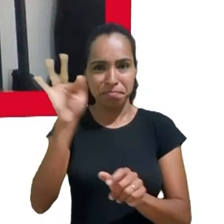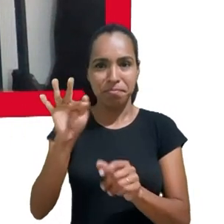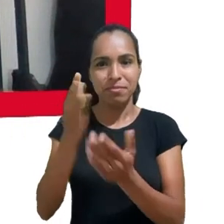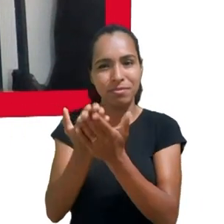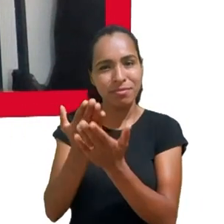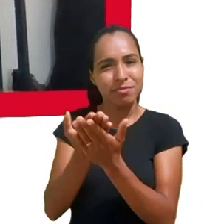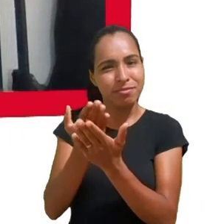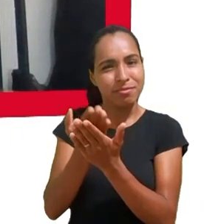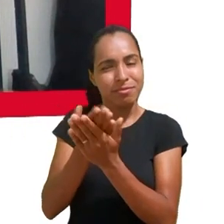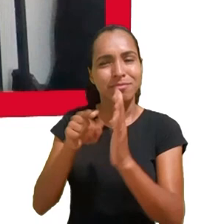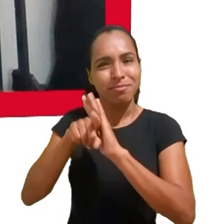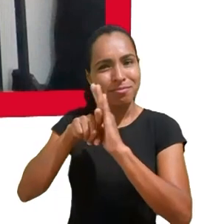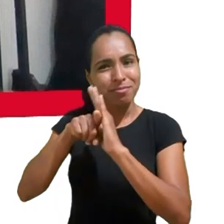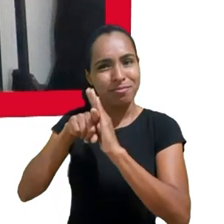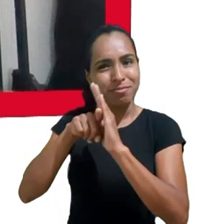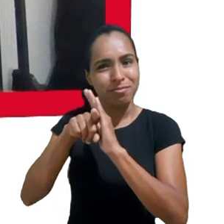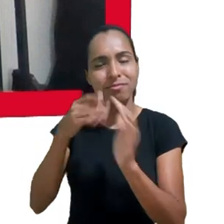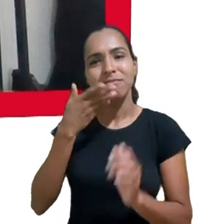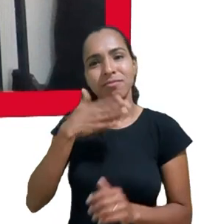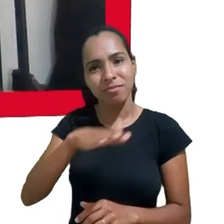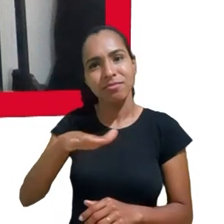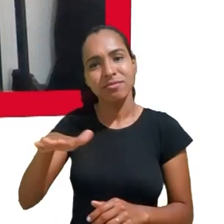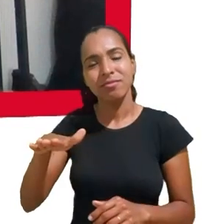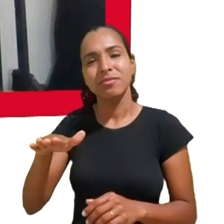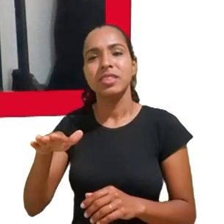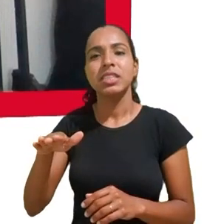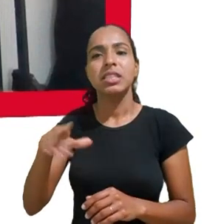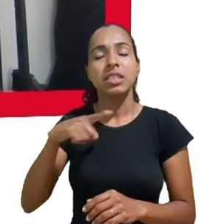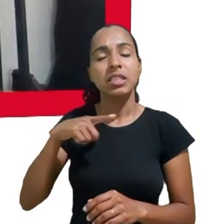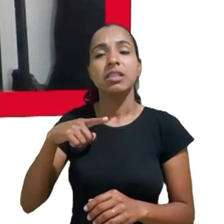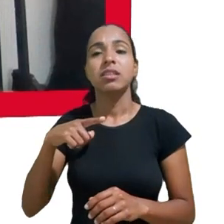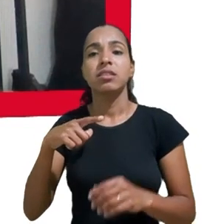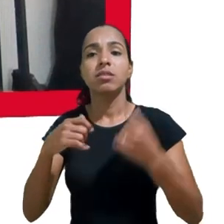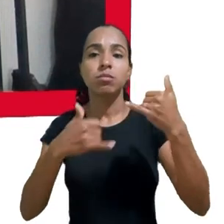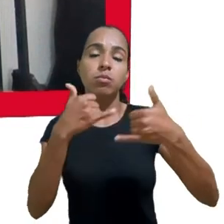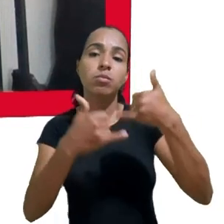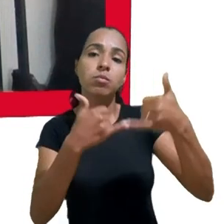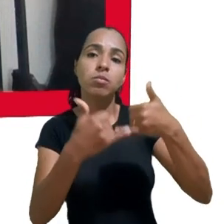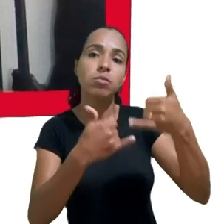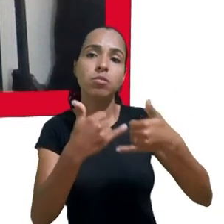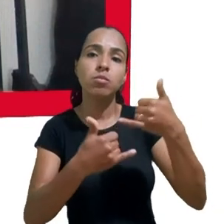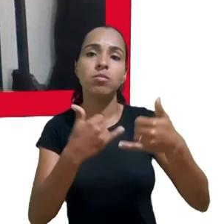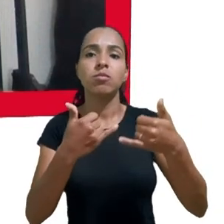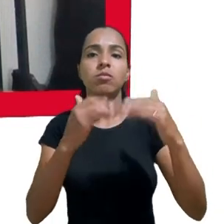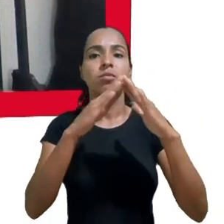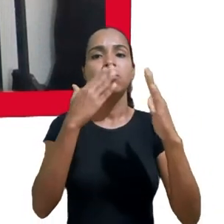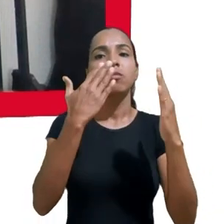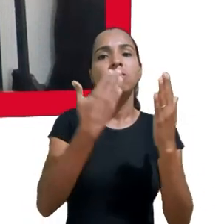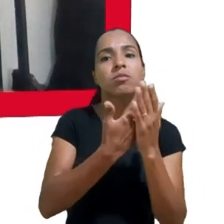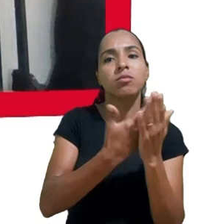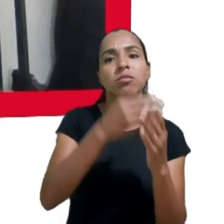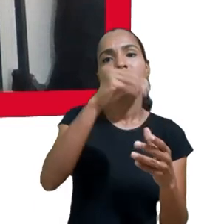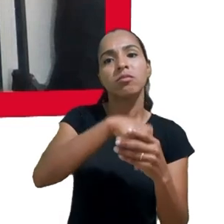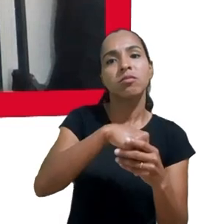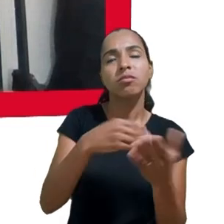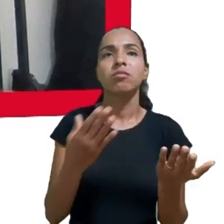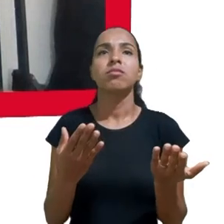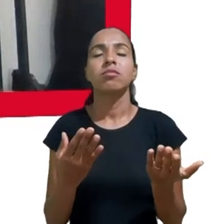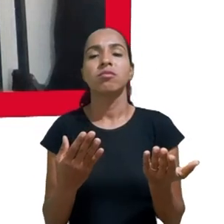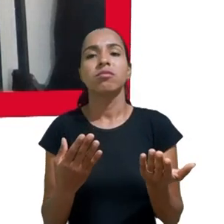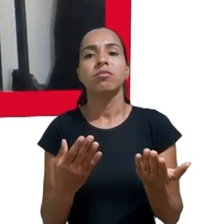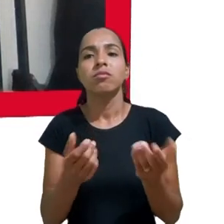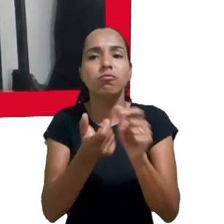crianças em jogos, em aplicativos até de escolas, em games, são realmente técnicas